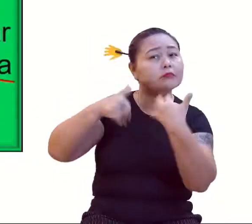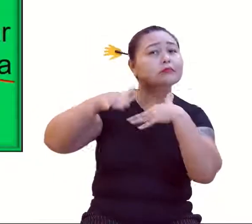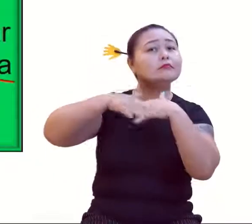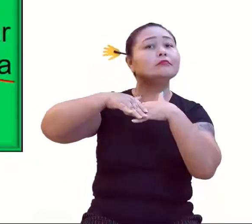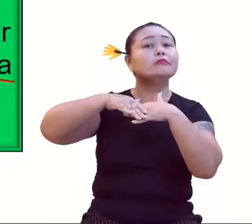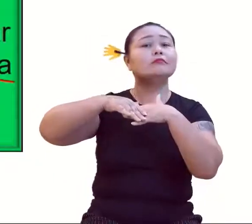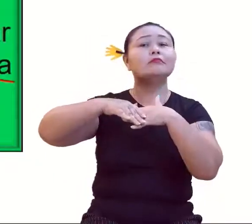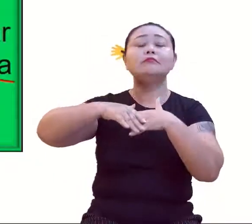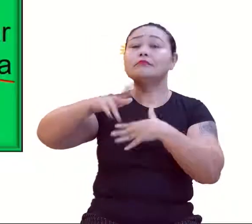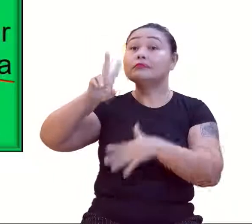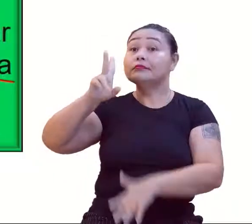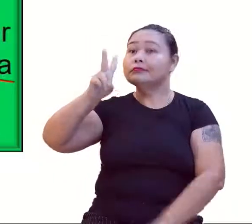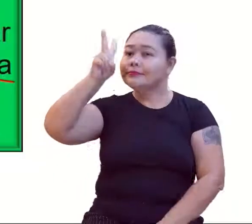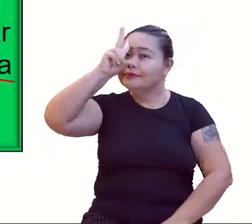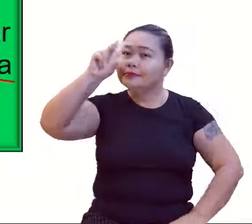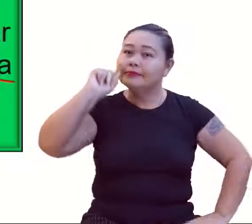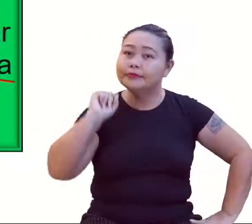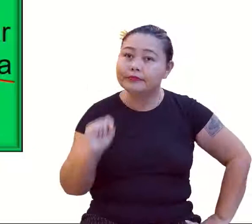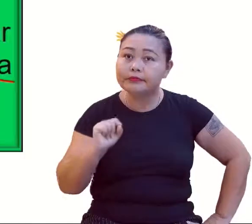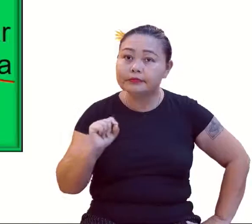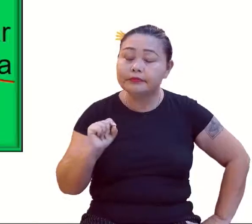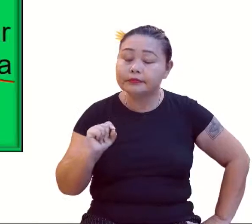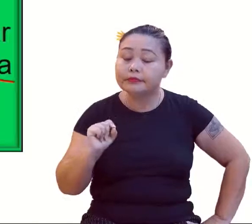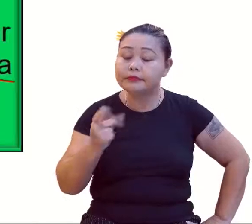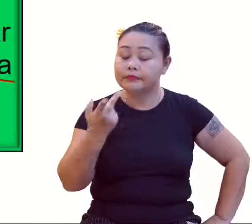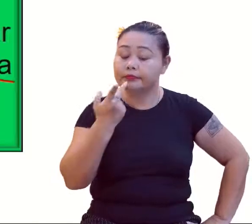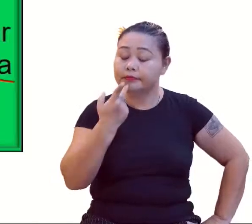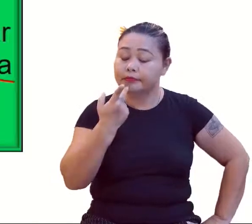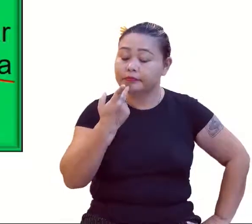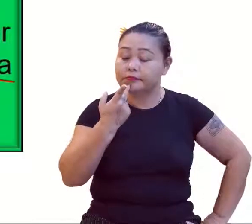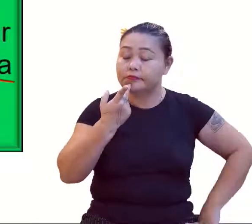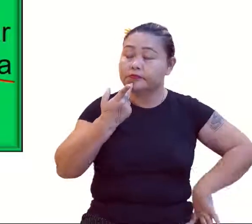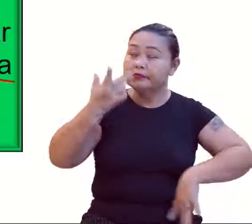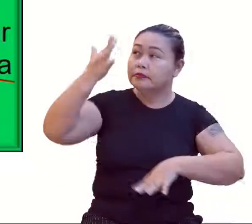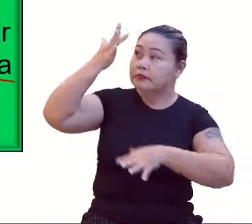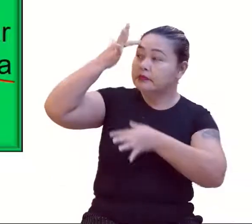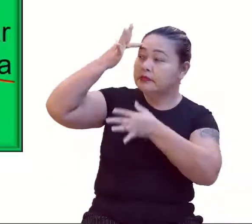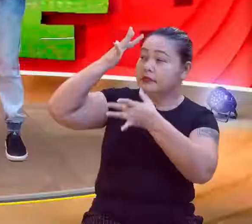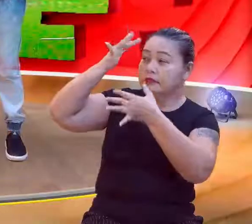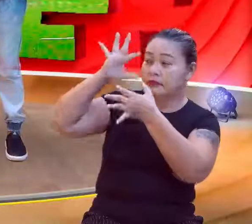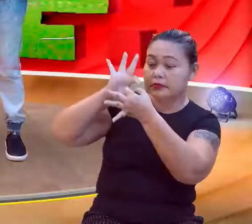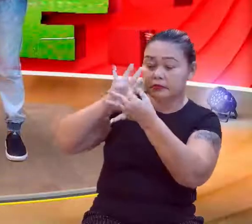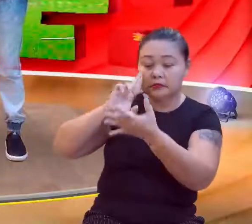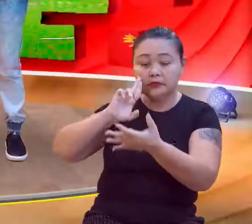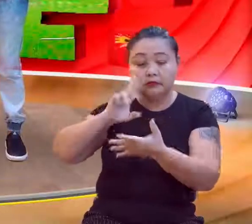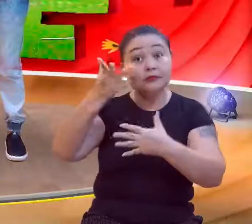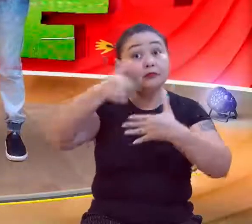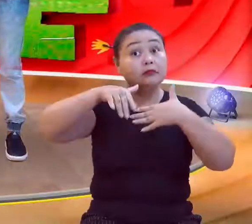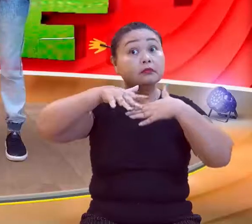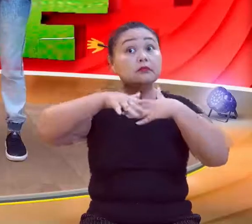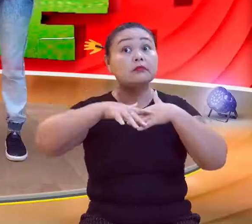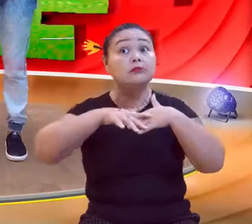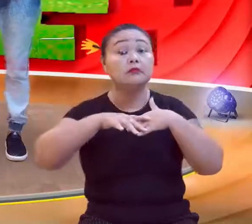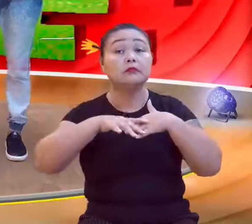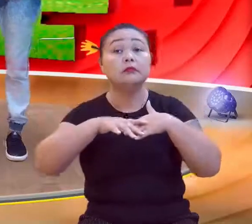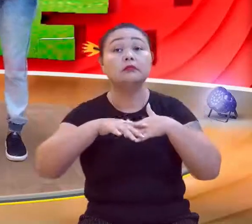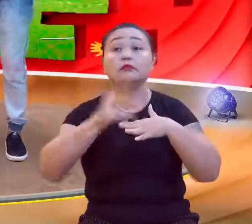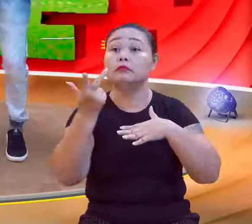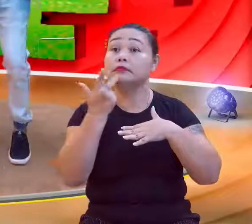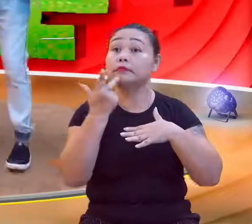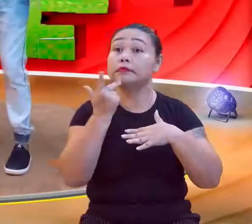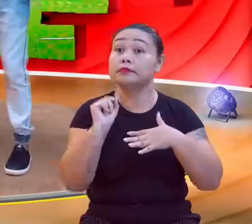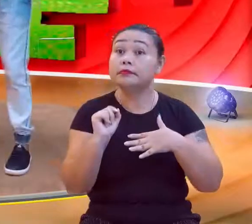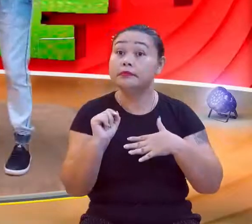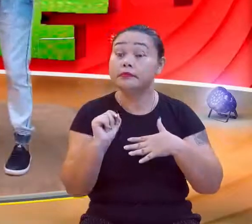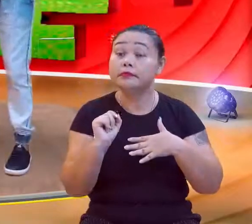Lembrando que, quando ele fala em raciocínio lógico matemático, ele tá me dizendo o seguinte,